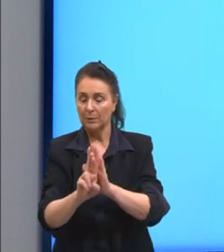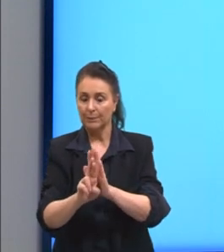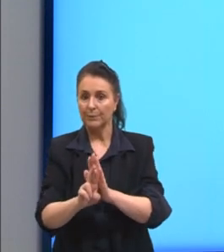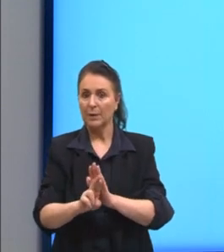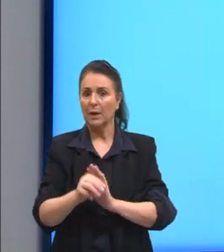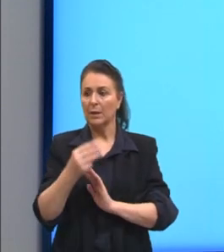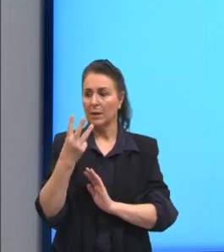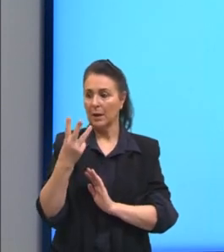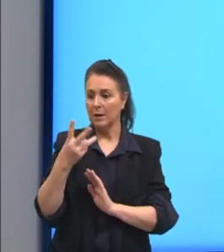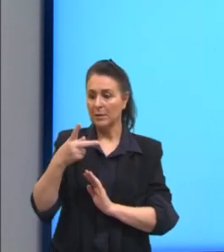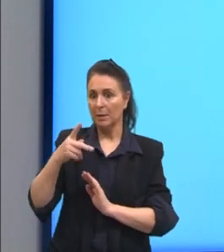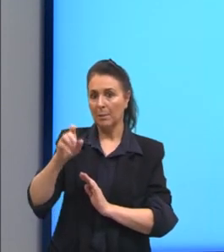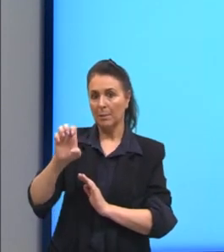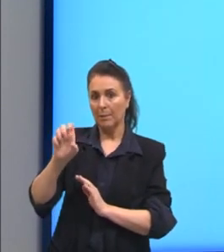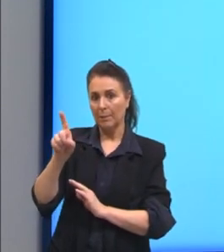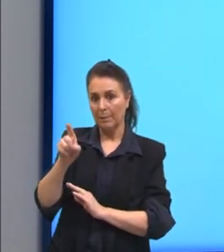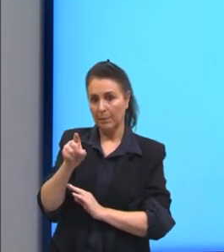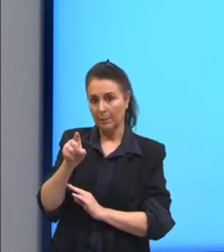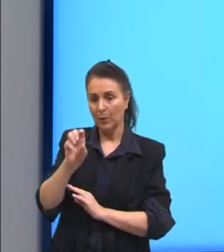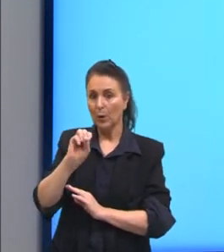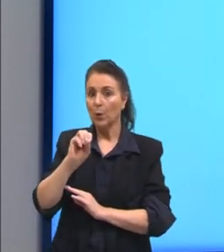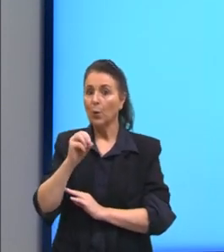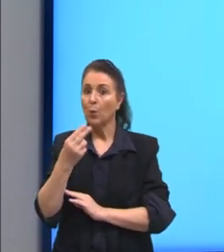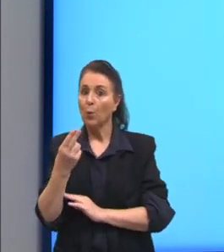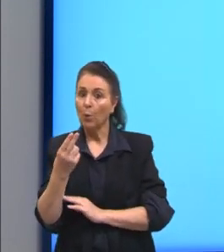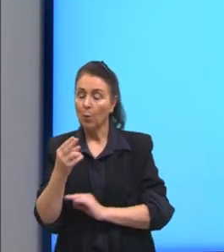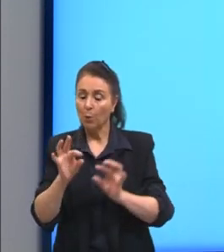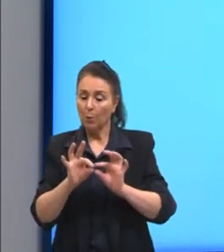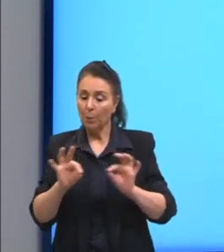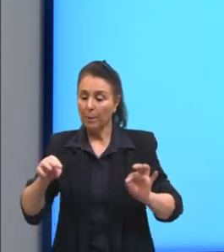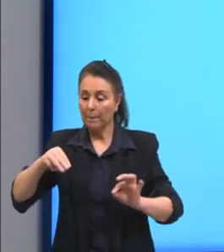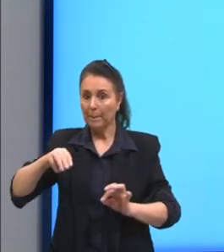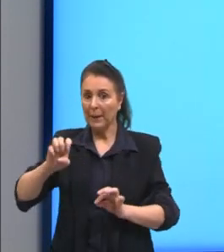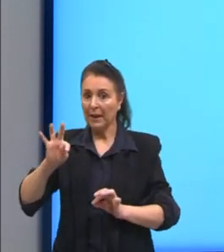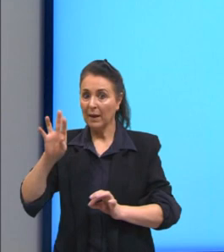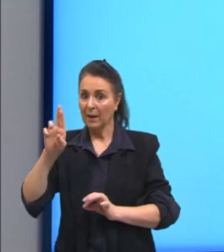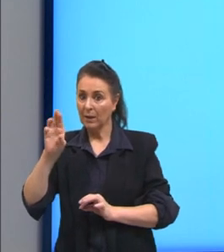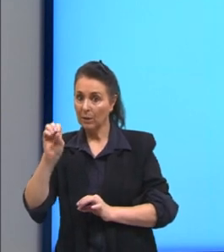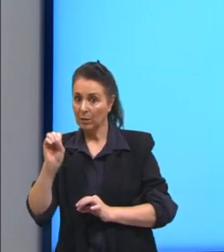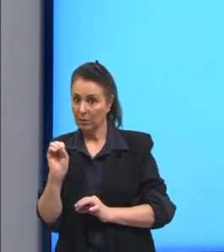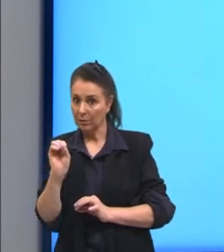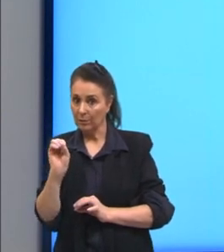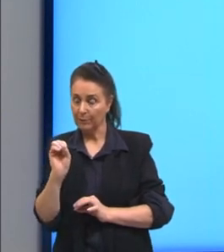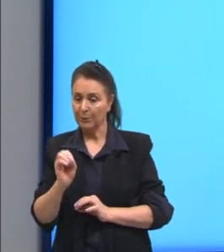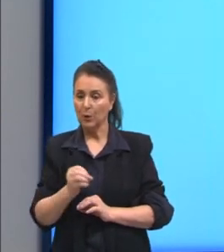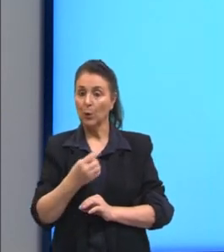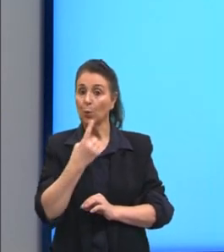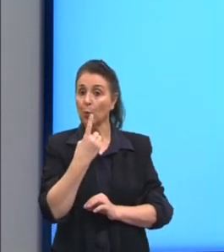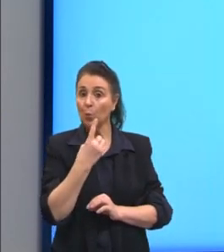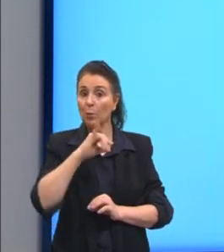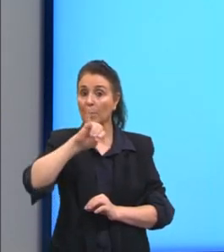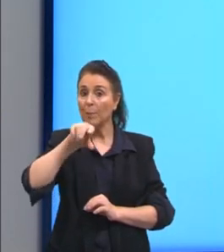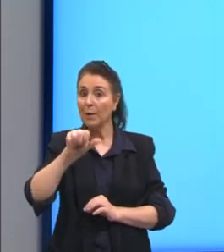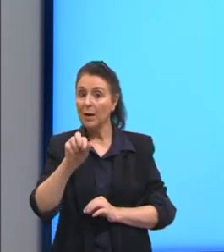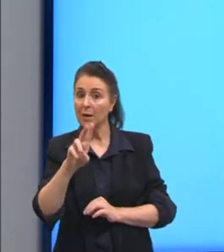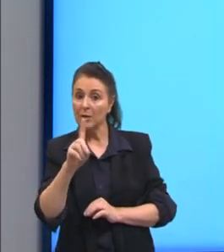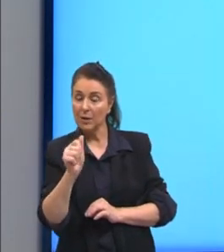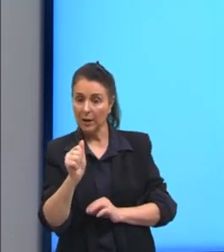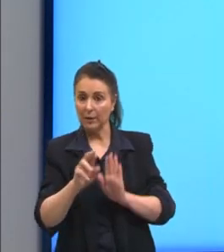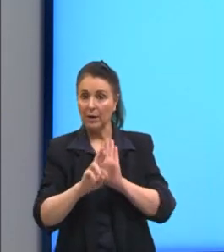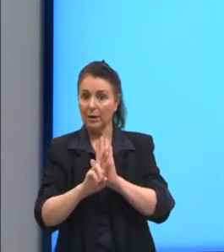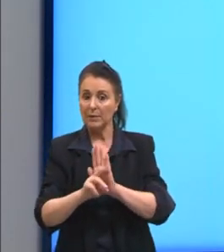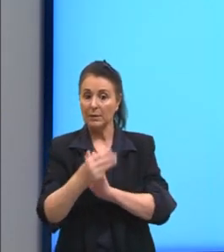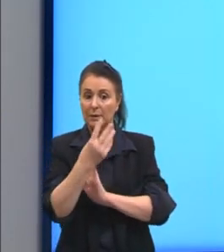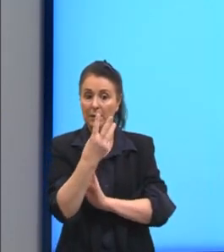pés. Ou ainda representa o valor em metro. Então, se nós temos que uma jarda representa ali